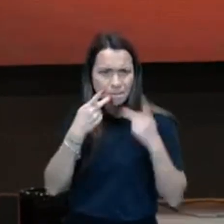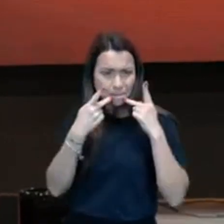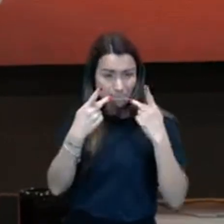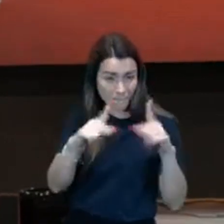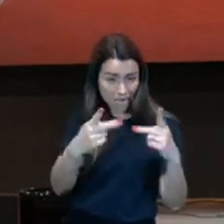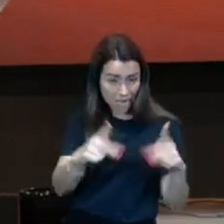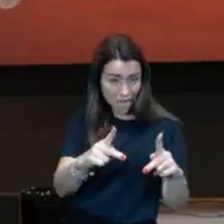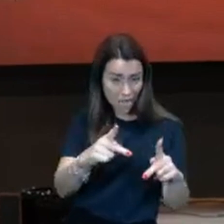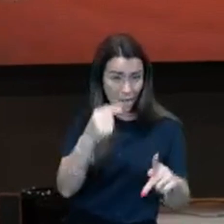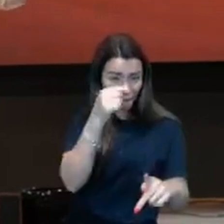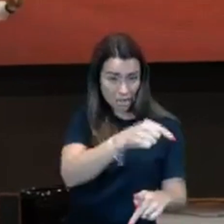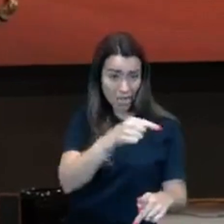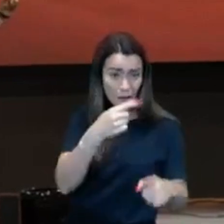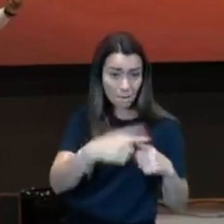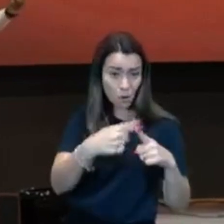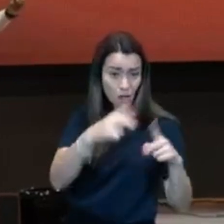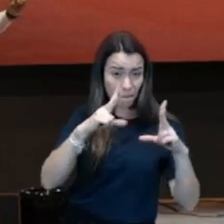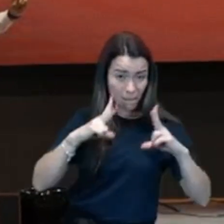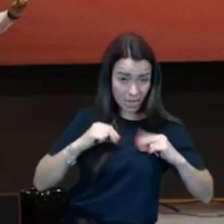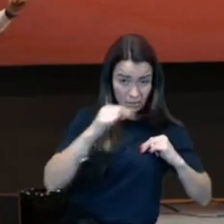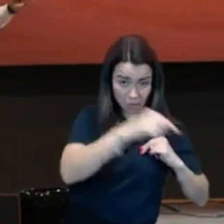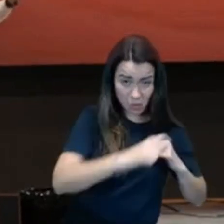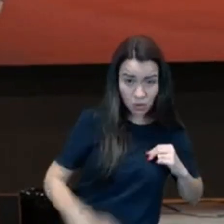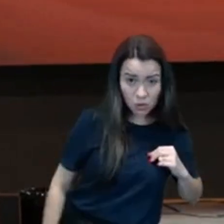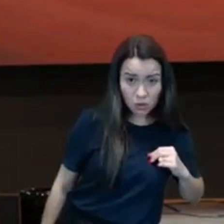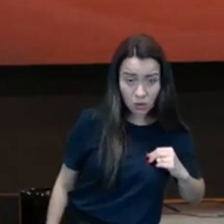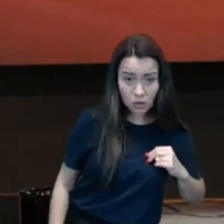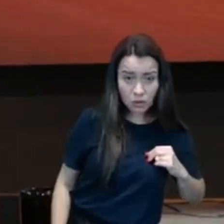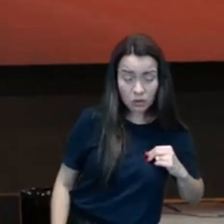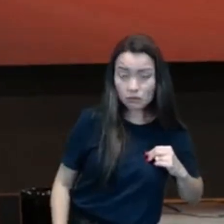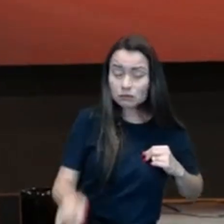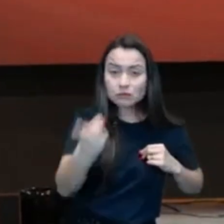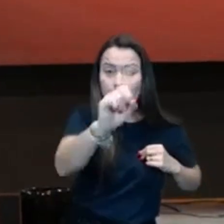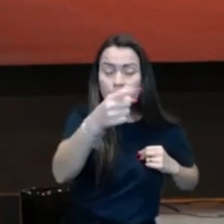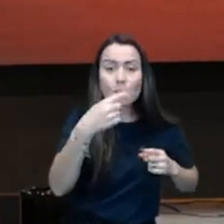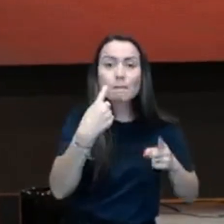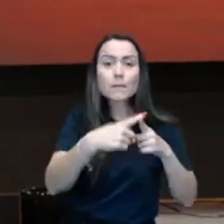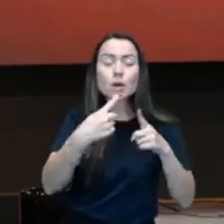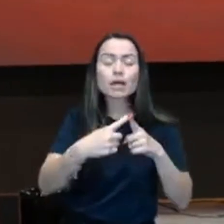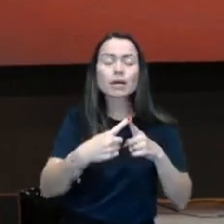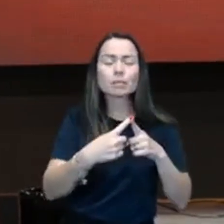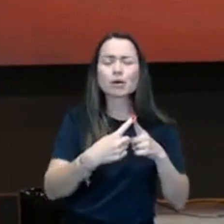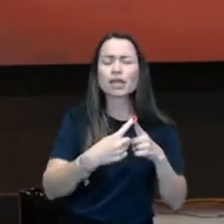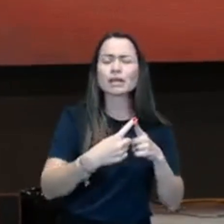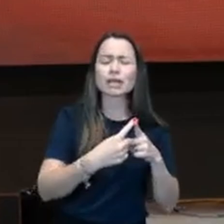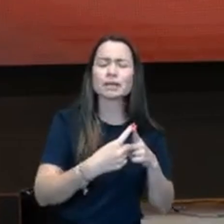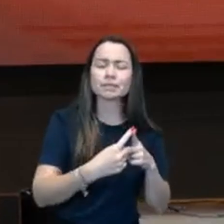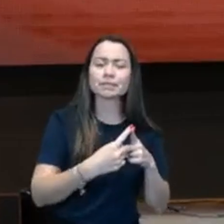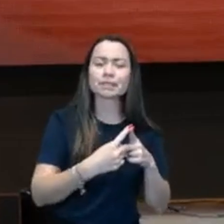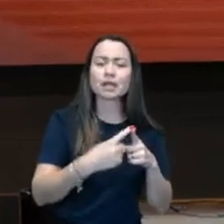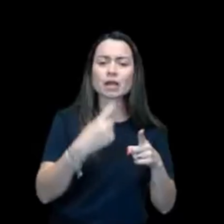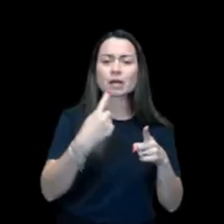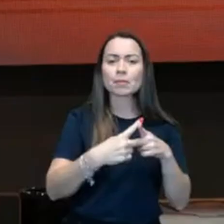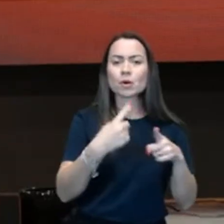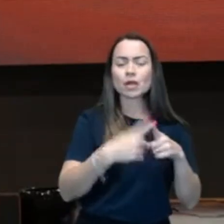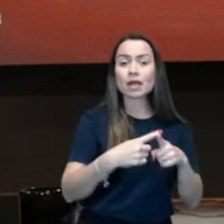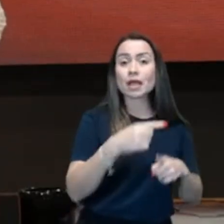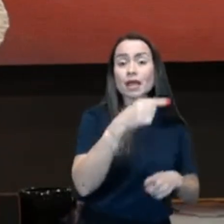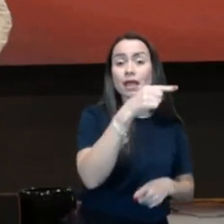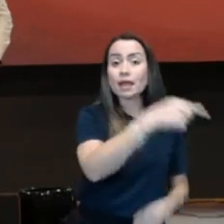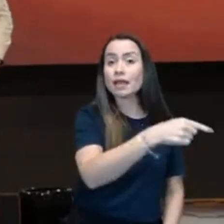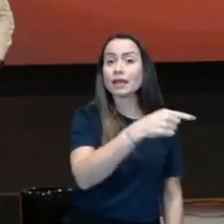te salvei também, você não merecia. E Deus começou a ministrar no meu coração, e naquela semana, a Vivi não lembra, mas a gente brigou.